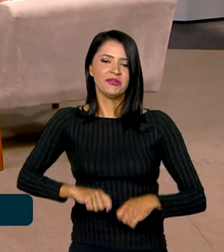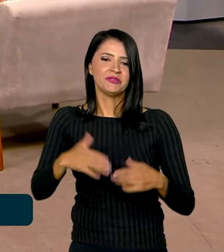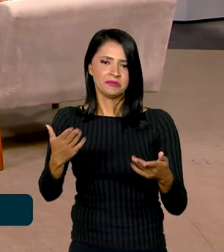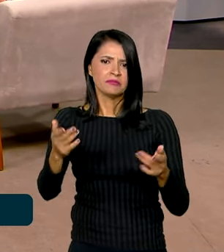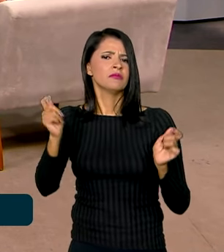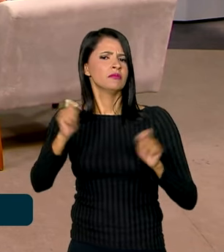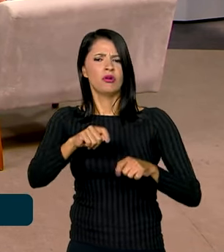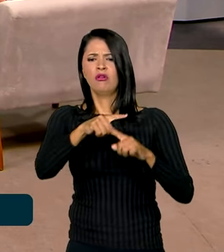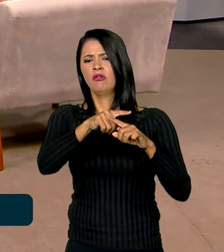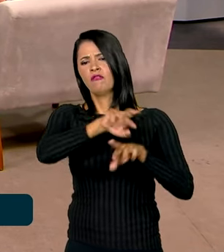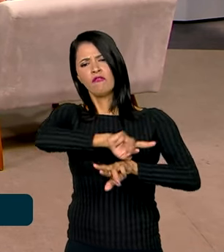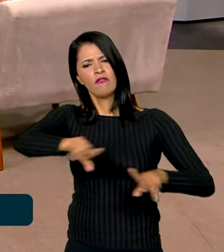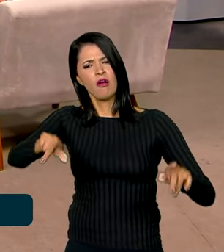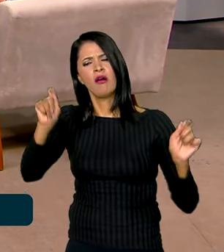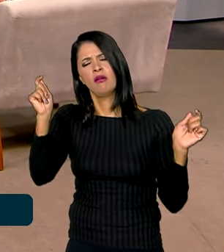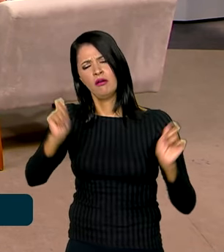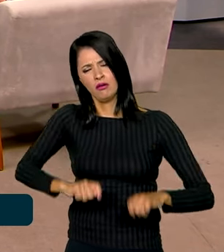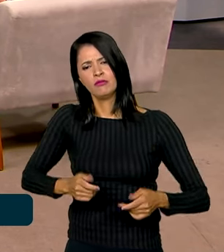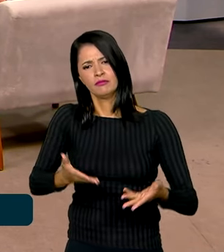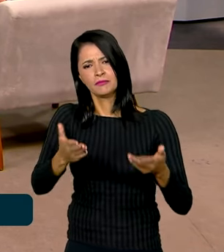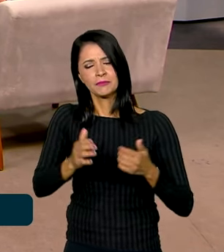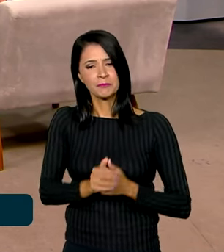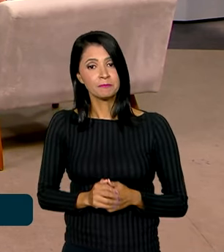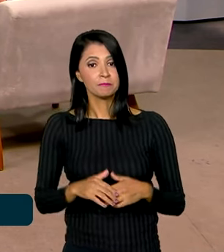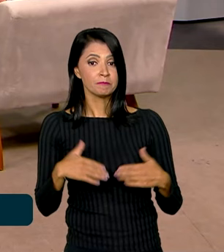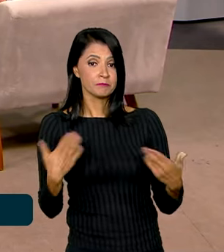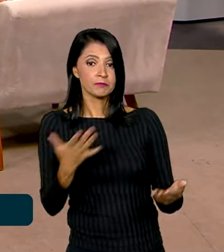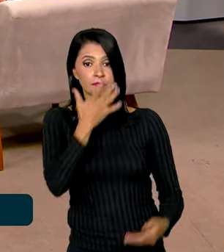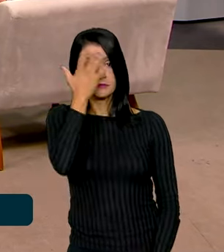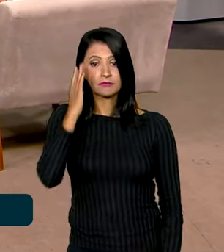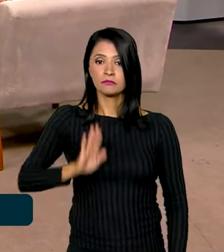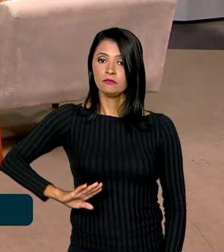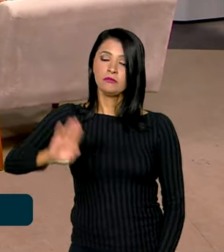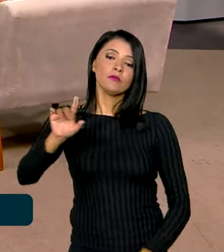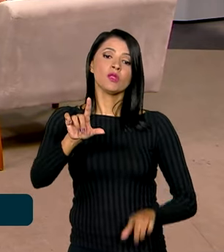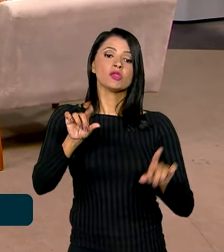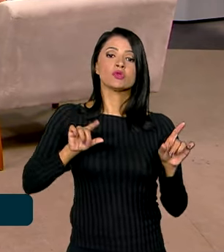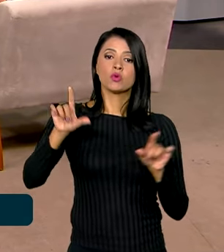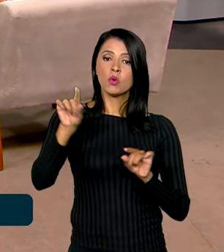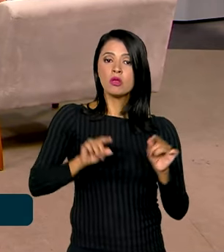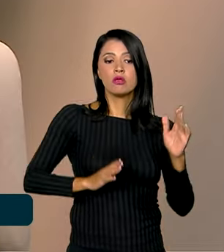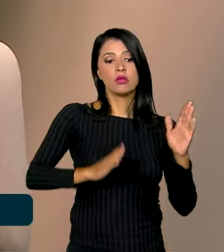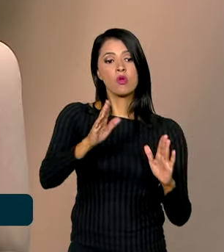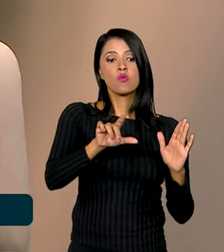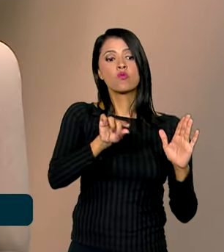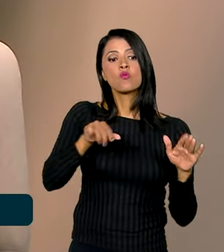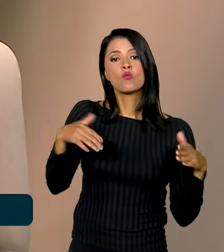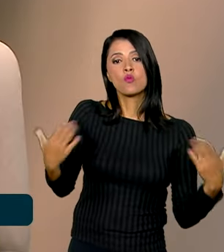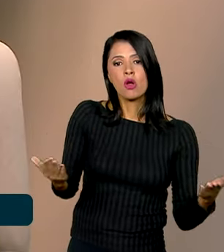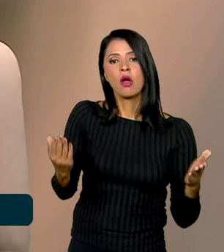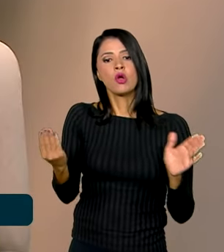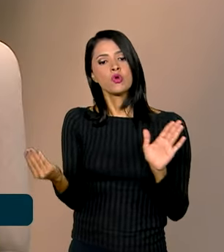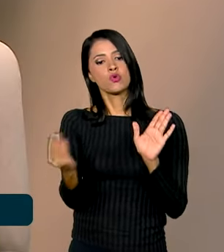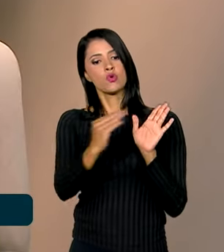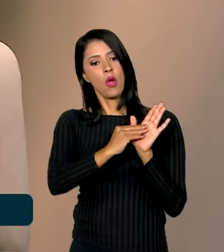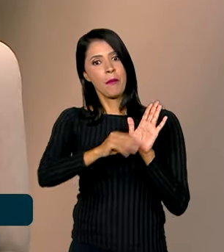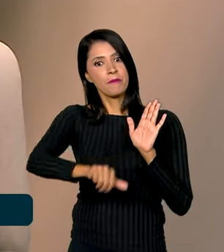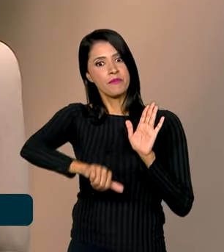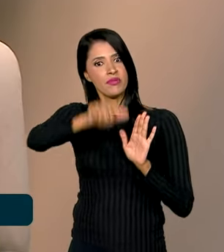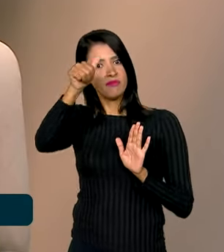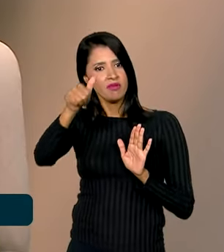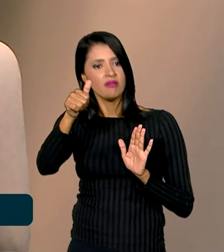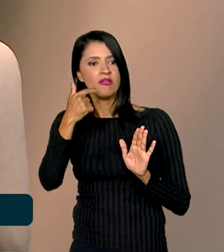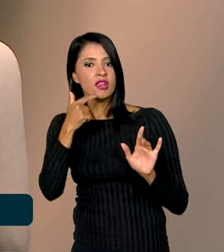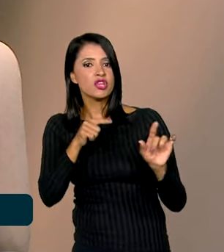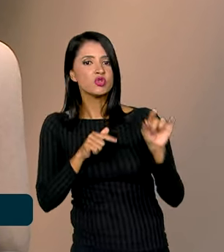possibilidade de concorrer a diversos cargos da administração pública. Então, o candidato escolheu o bloco, escolheu, colocou ali a primeira opção, por